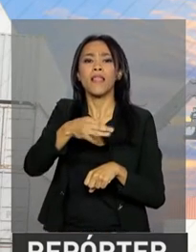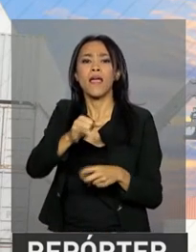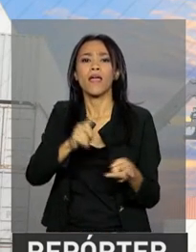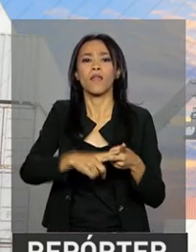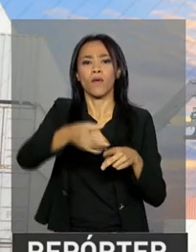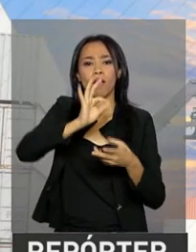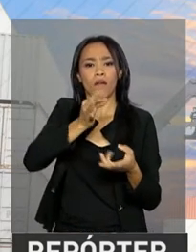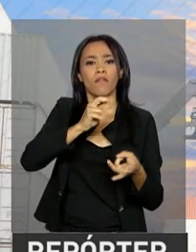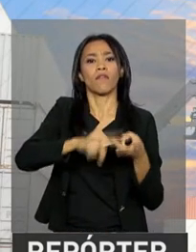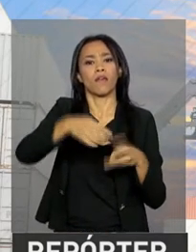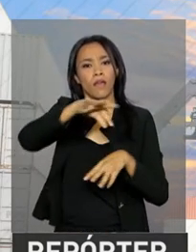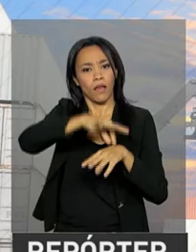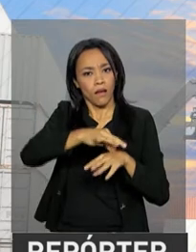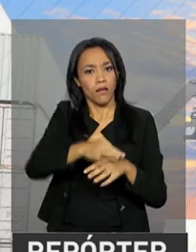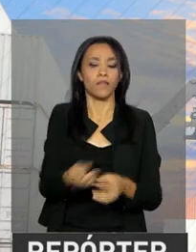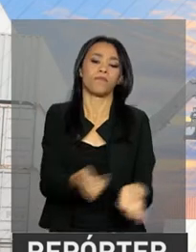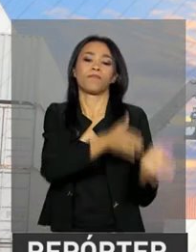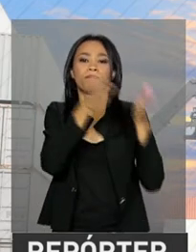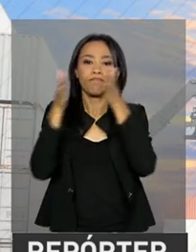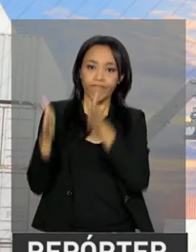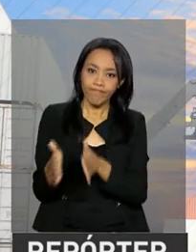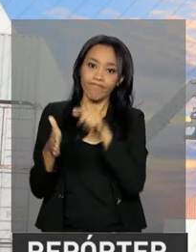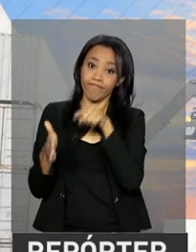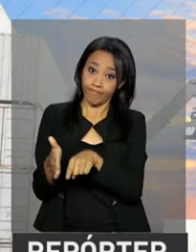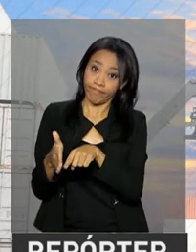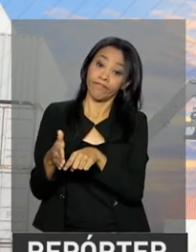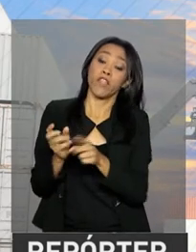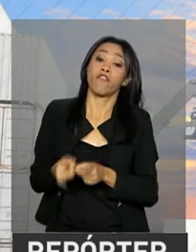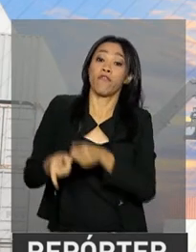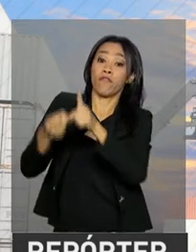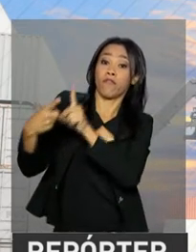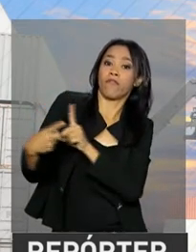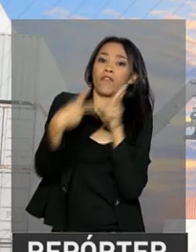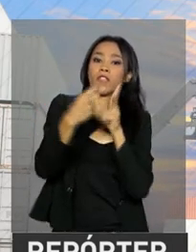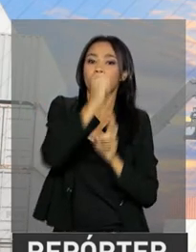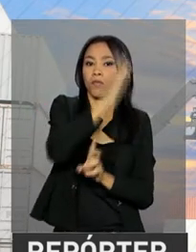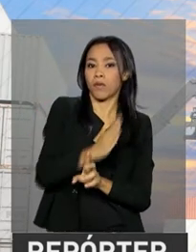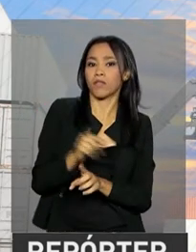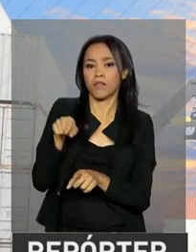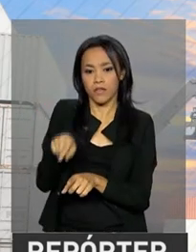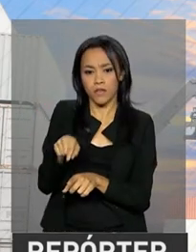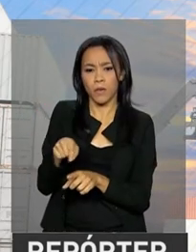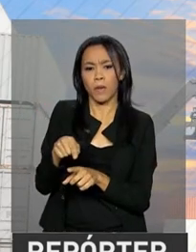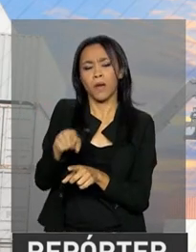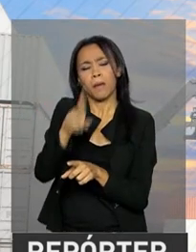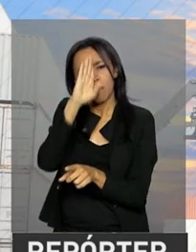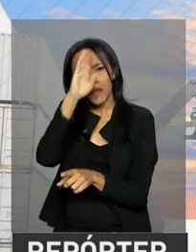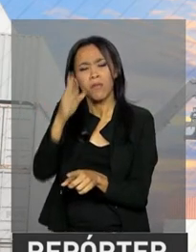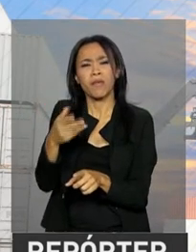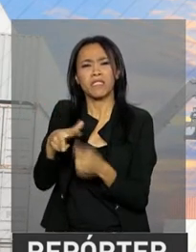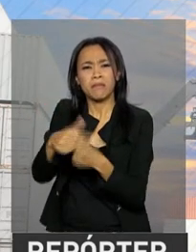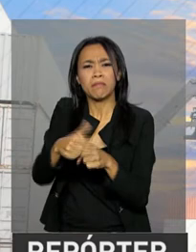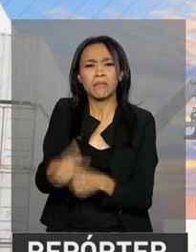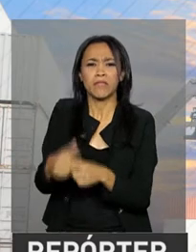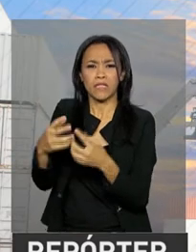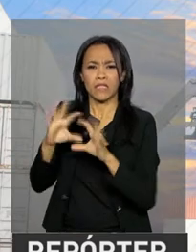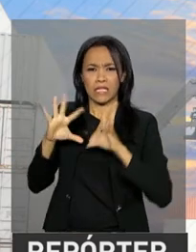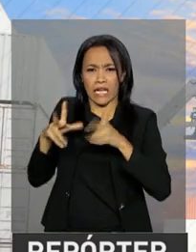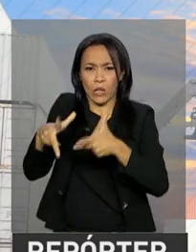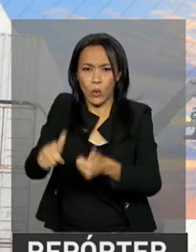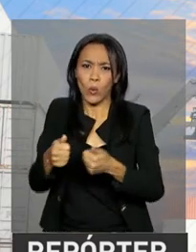café in natura e carnes. Já o país escandinavo vendeu para o Brasil principalmente peças para carros e tratores,